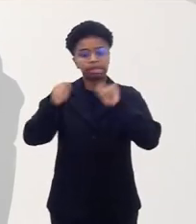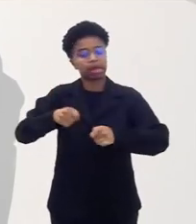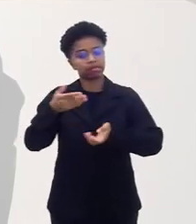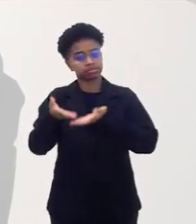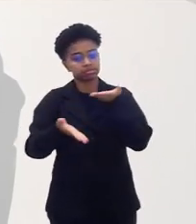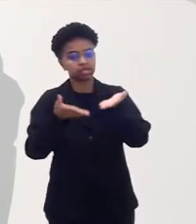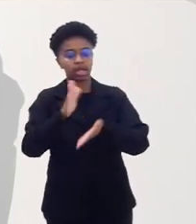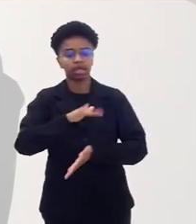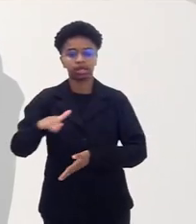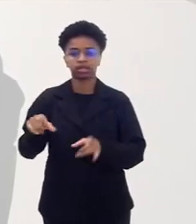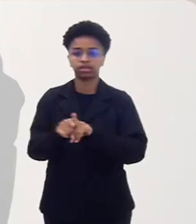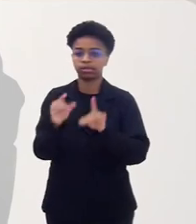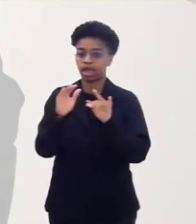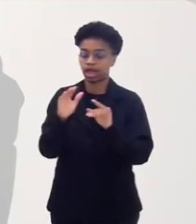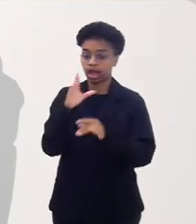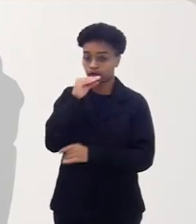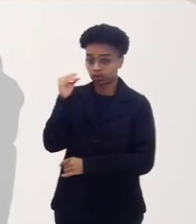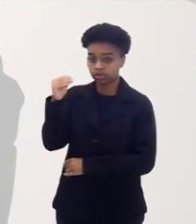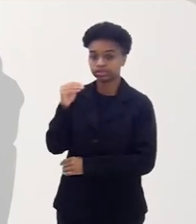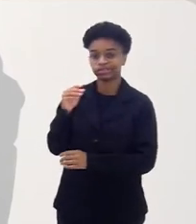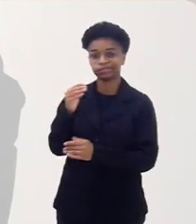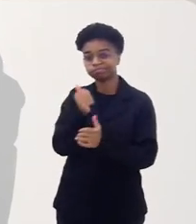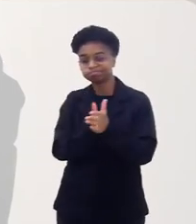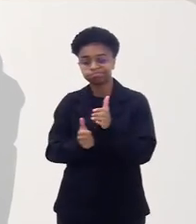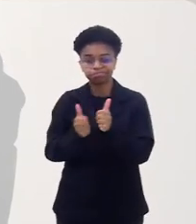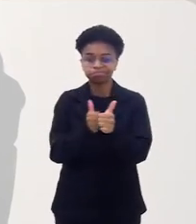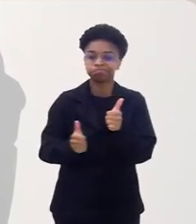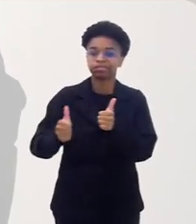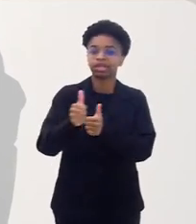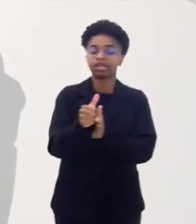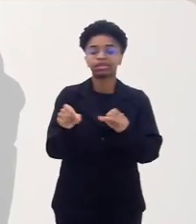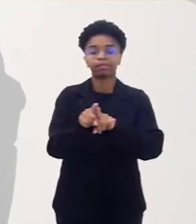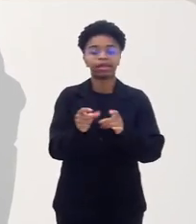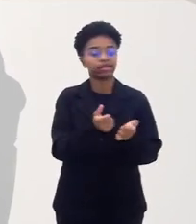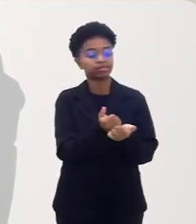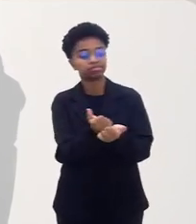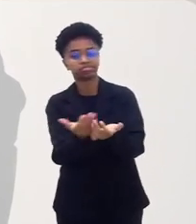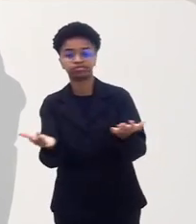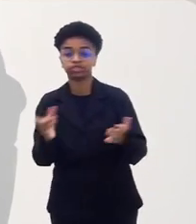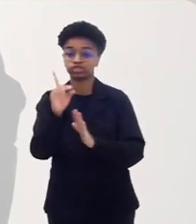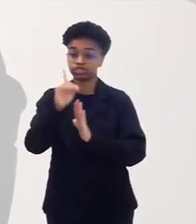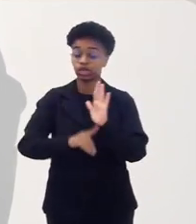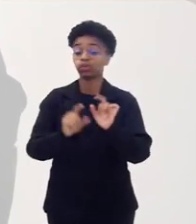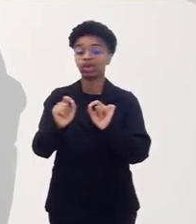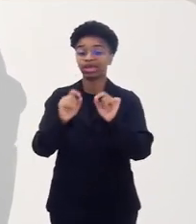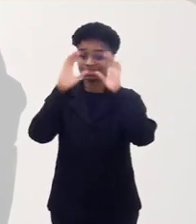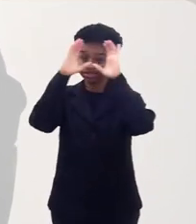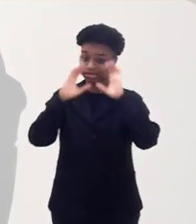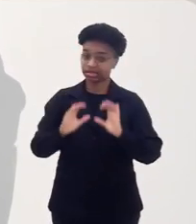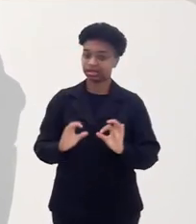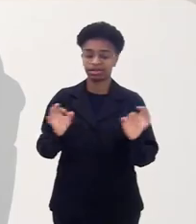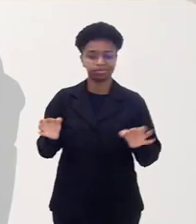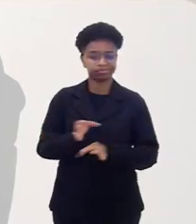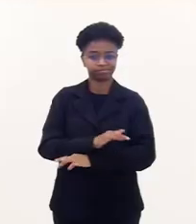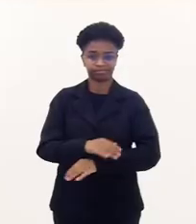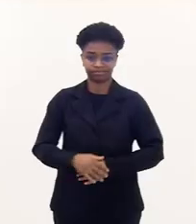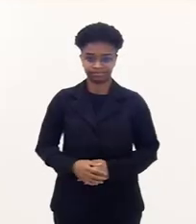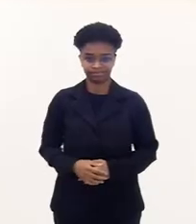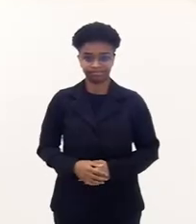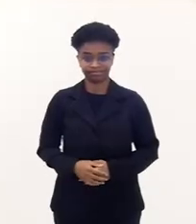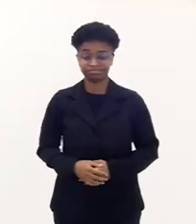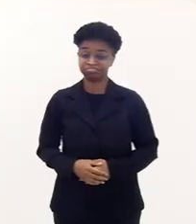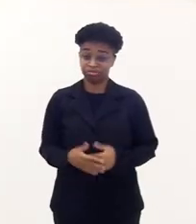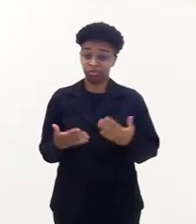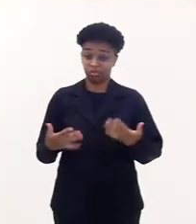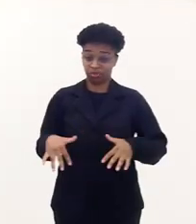adolescentes com absoluta prioridade e dar a eles o que é direito deles, ou seja, cidadania plena. Bom, Ciro,